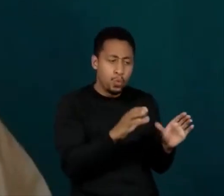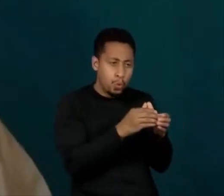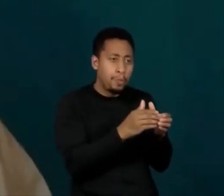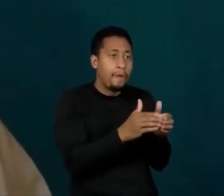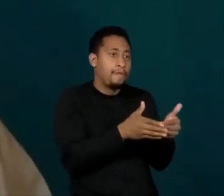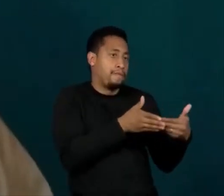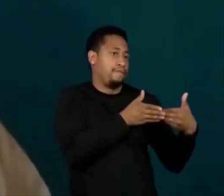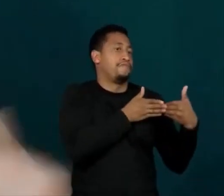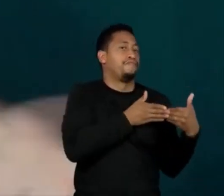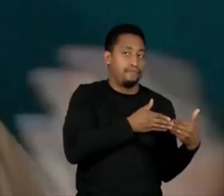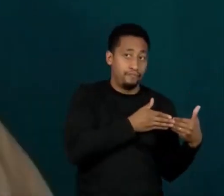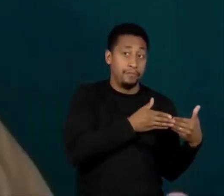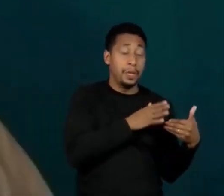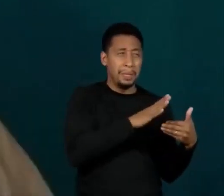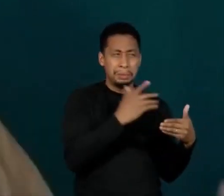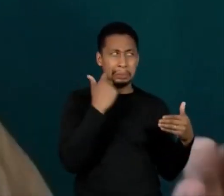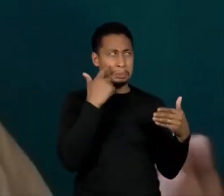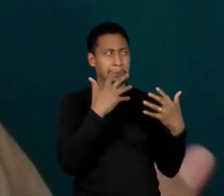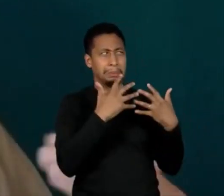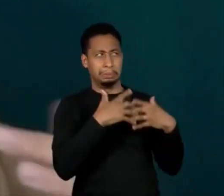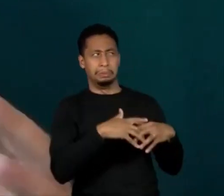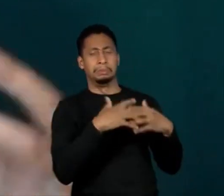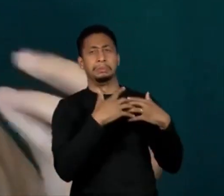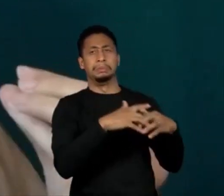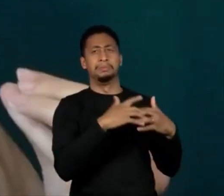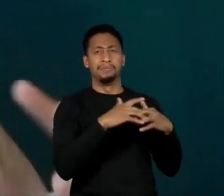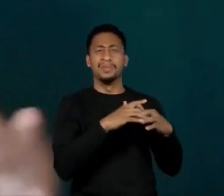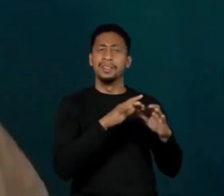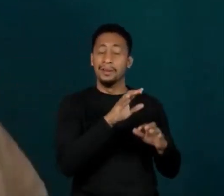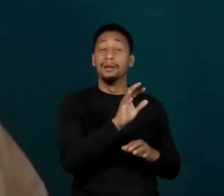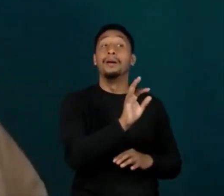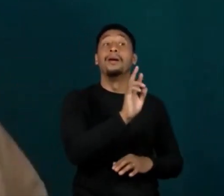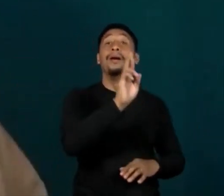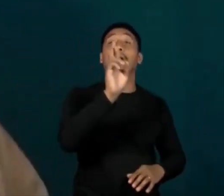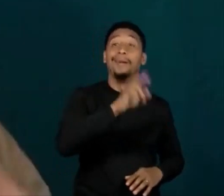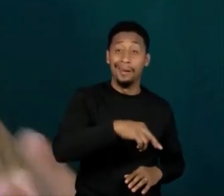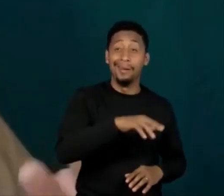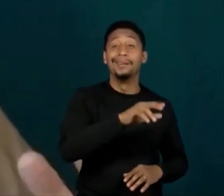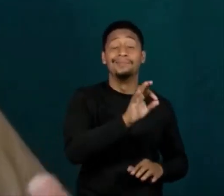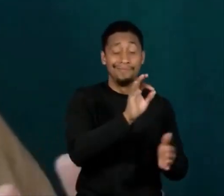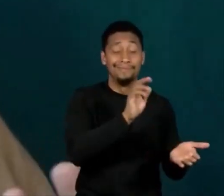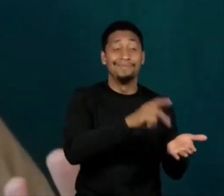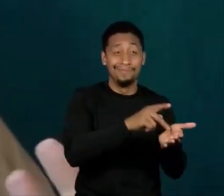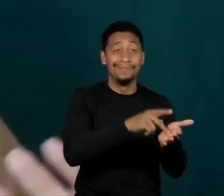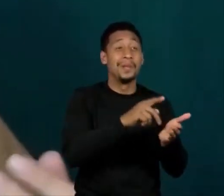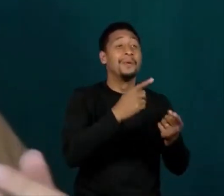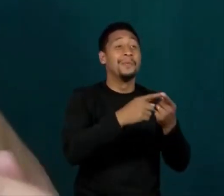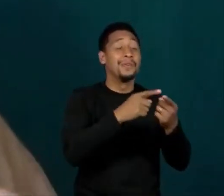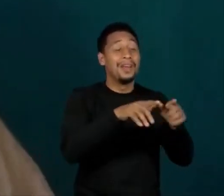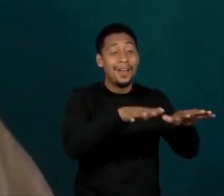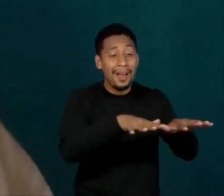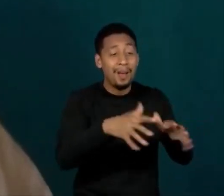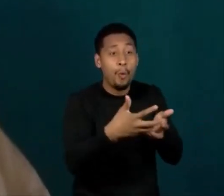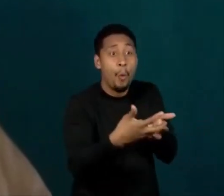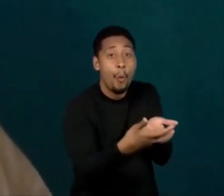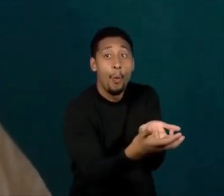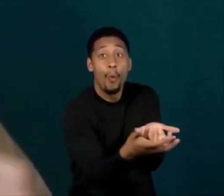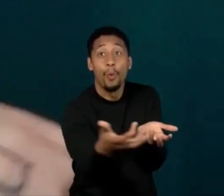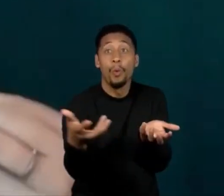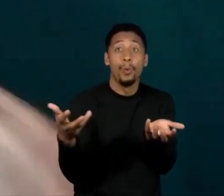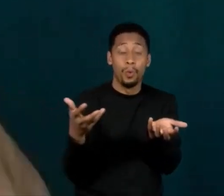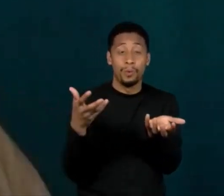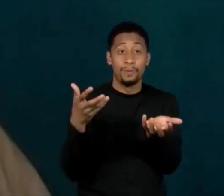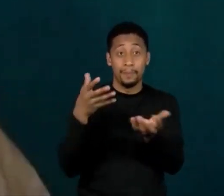quando a gente pensa, isso faz muito sentido, porque esse animal está numa região do cerrado do Mato Grosso Sul, que tem sido